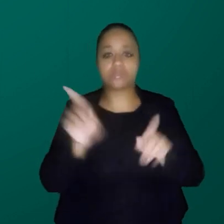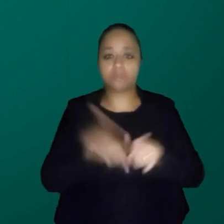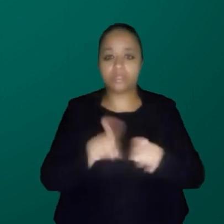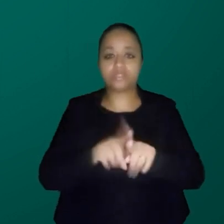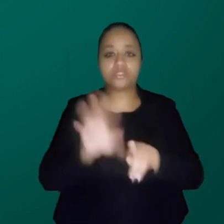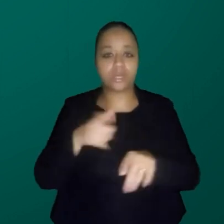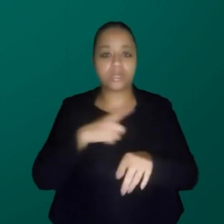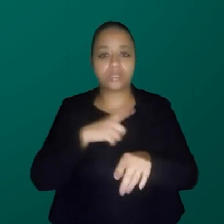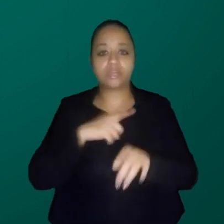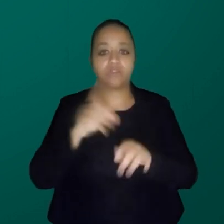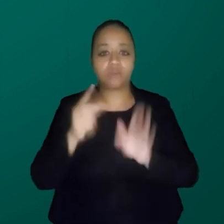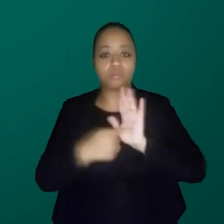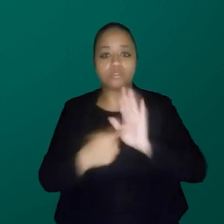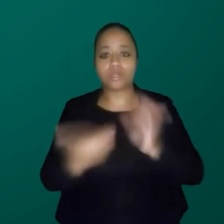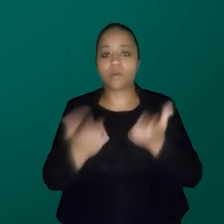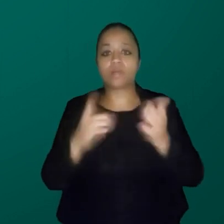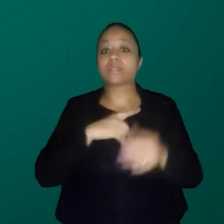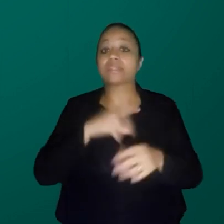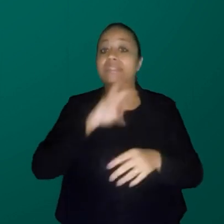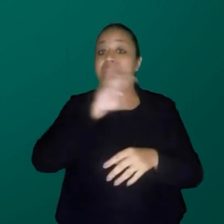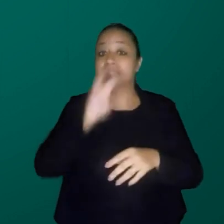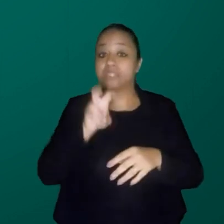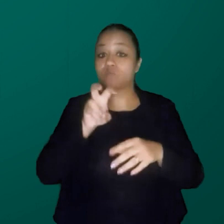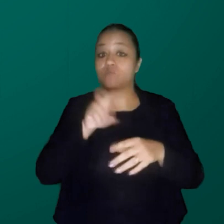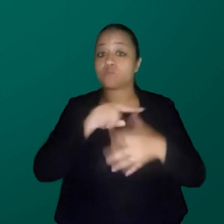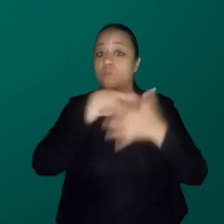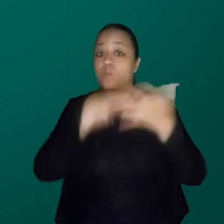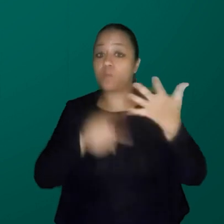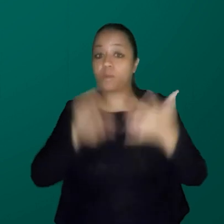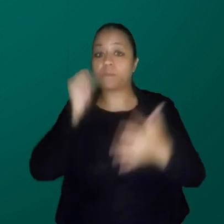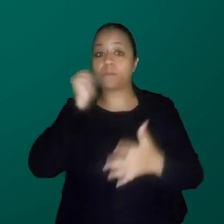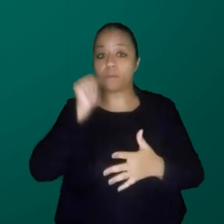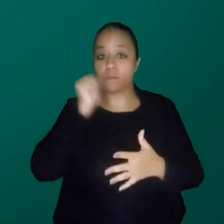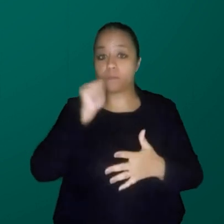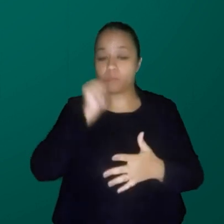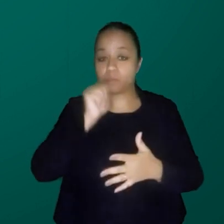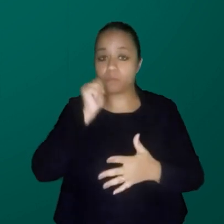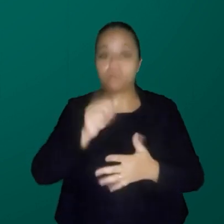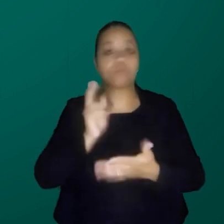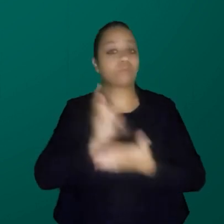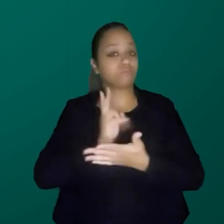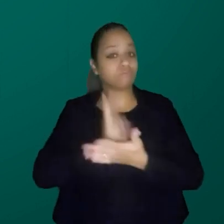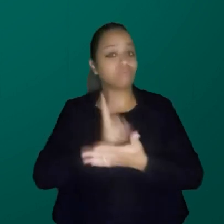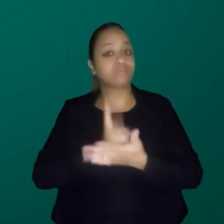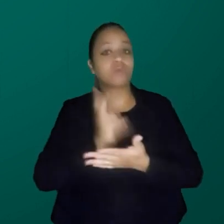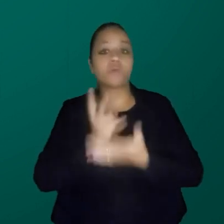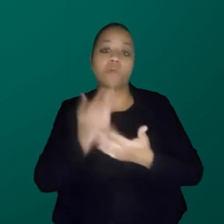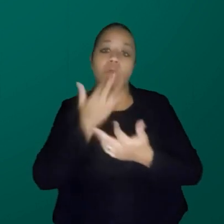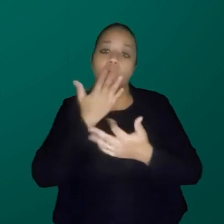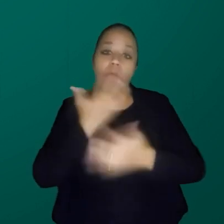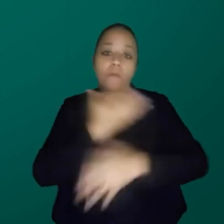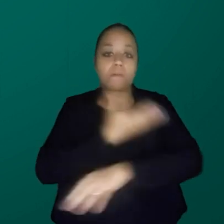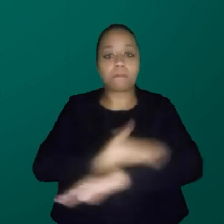nós temos aí, eu não vou mostrar para vocês, mas tem cinco mulheres, mas continua essa coisa meio branca,